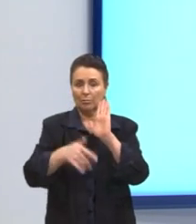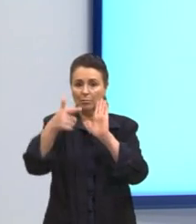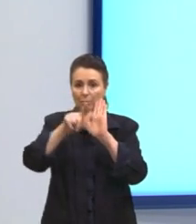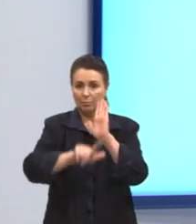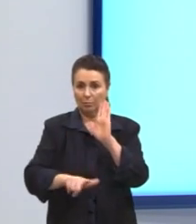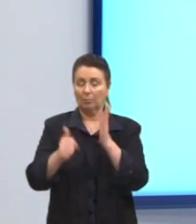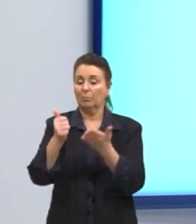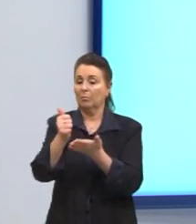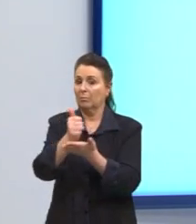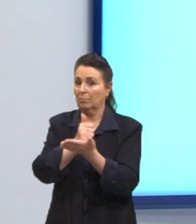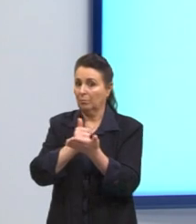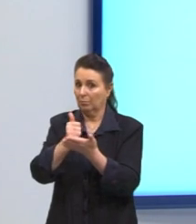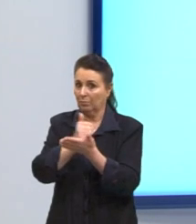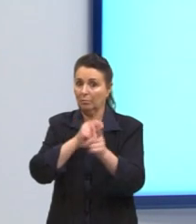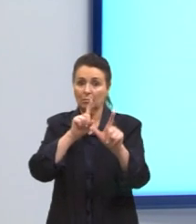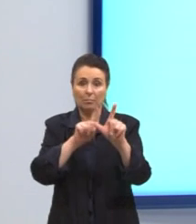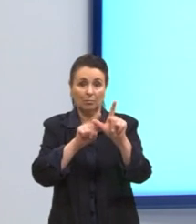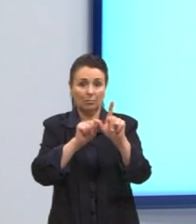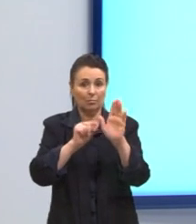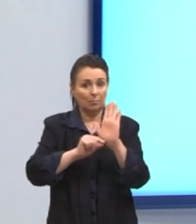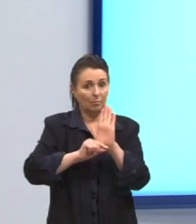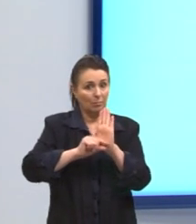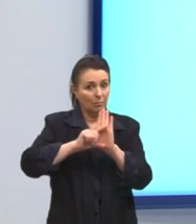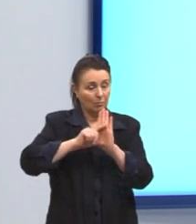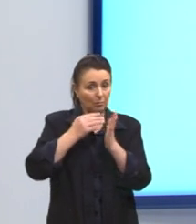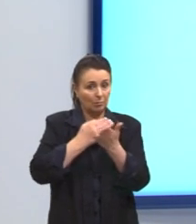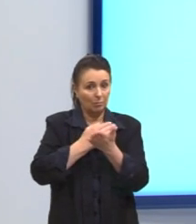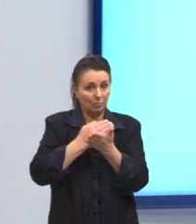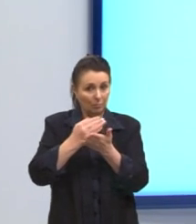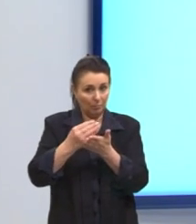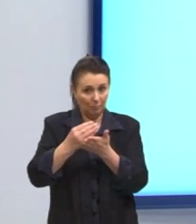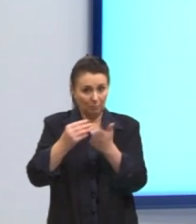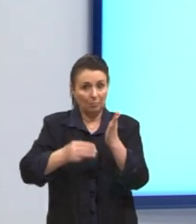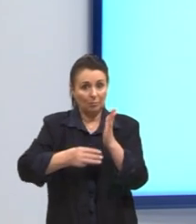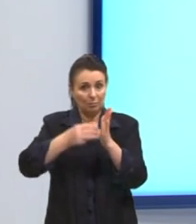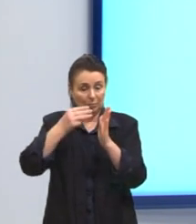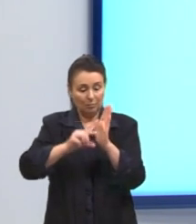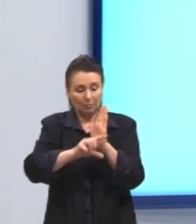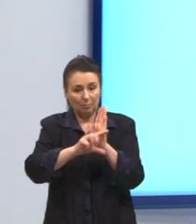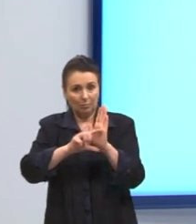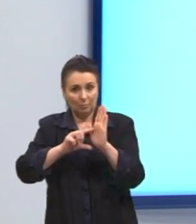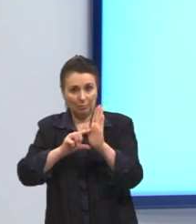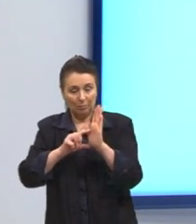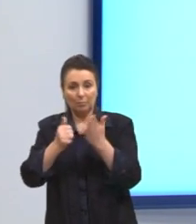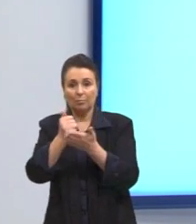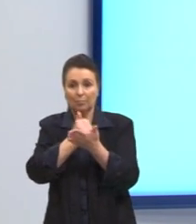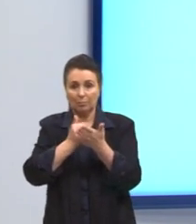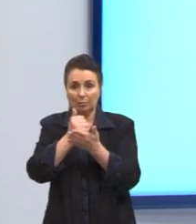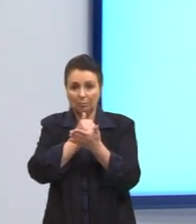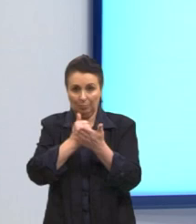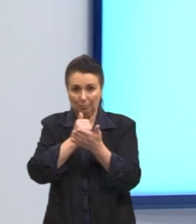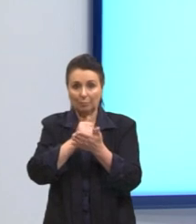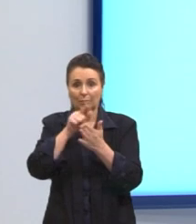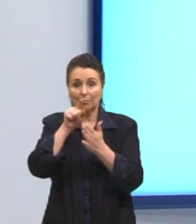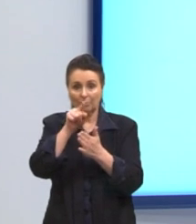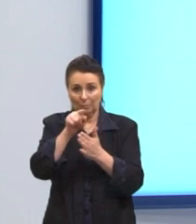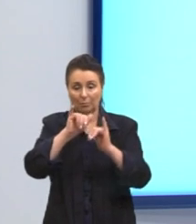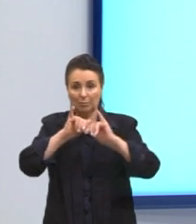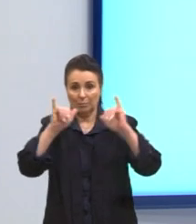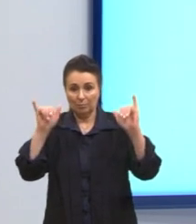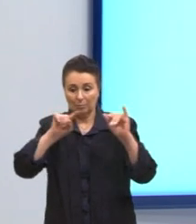base, letra maiúscula, para começar o terceiro e último período, com base nesse viés, vírgula,